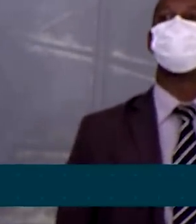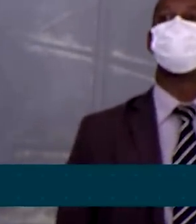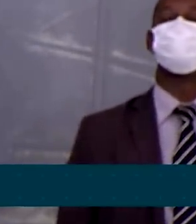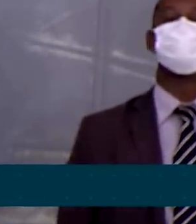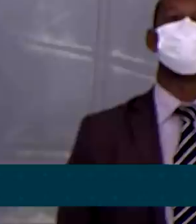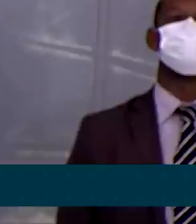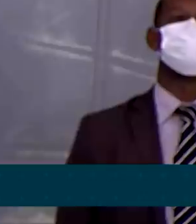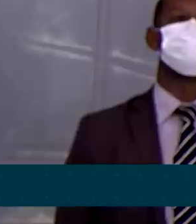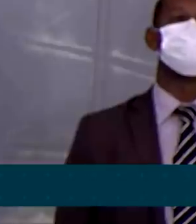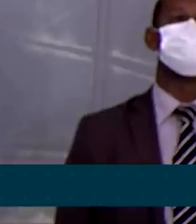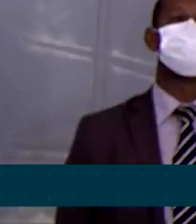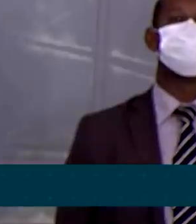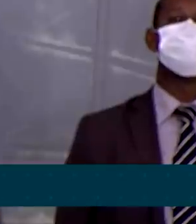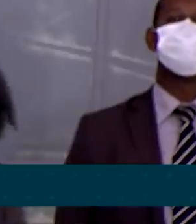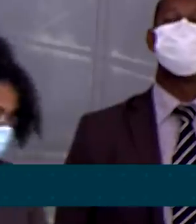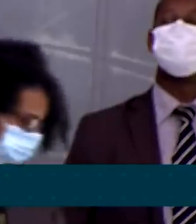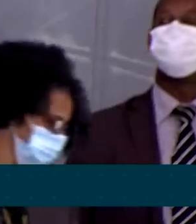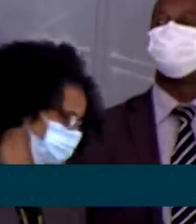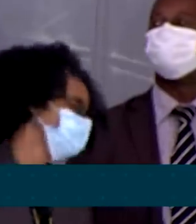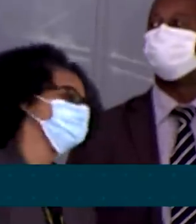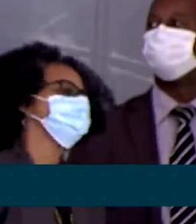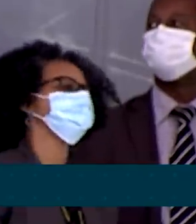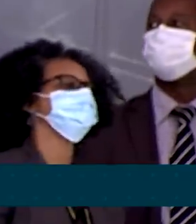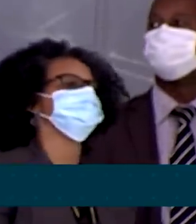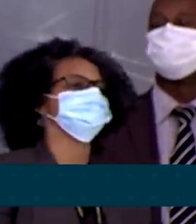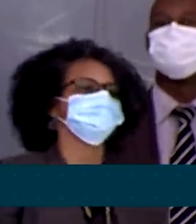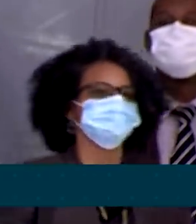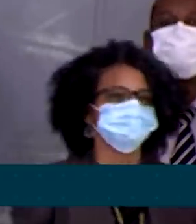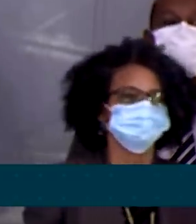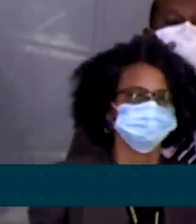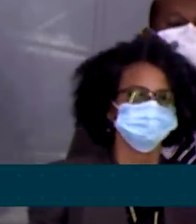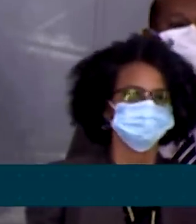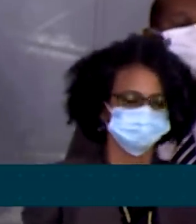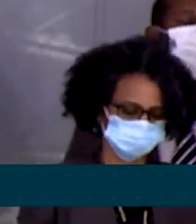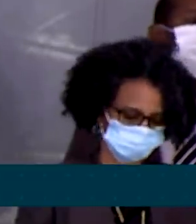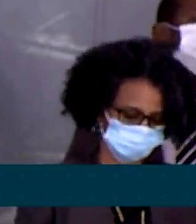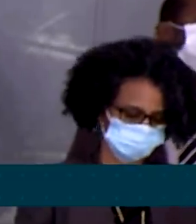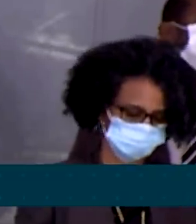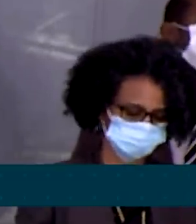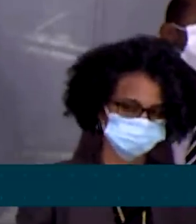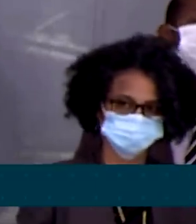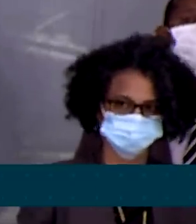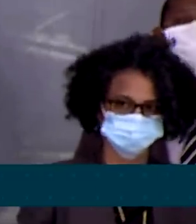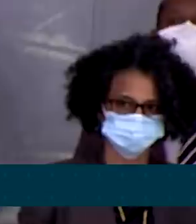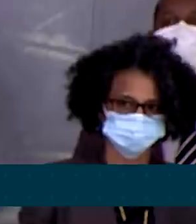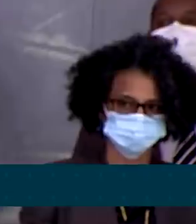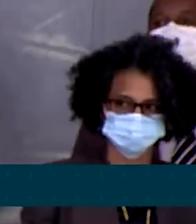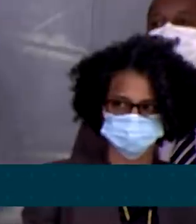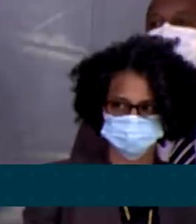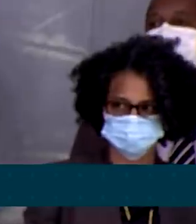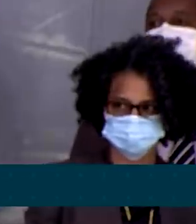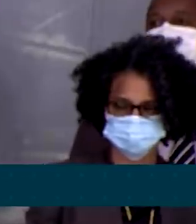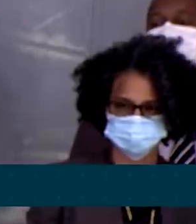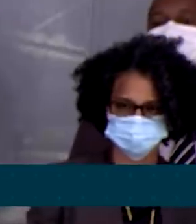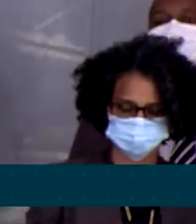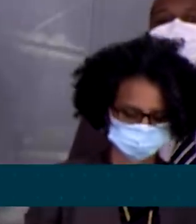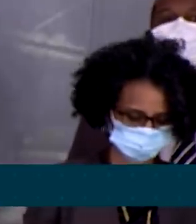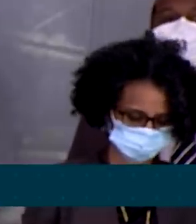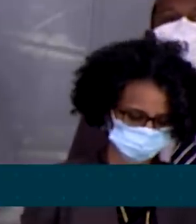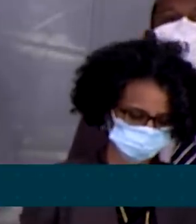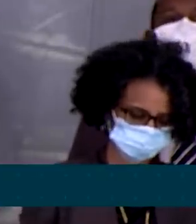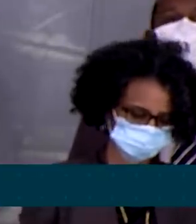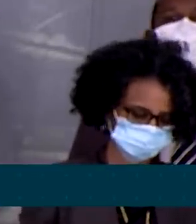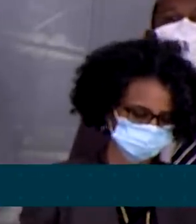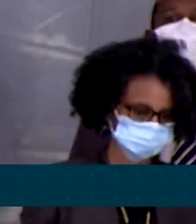recordes de apreensões e prisões em relação ao ano passado, tendo, inclusive, realizado a maior apreensão de